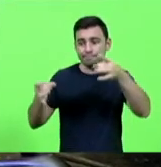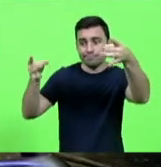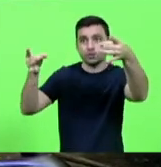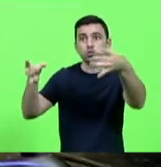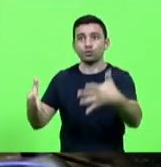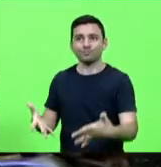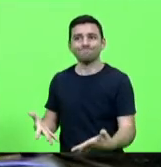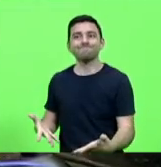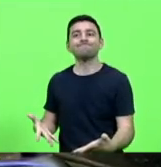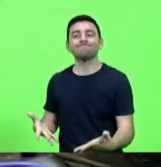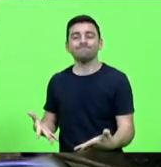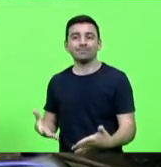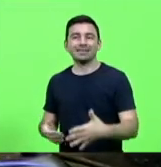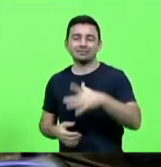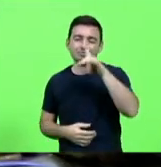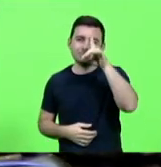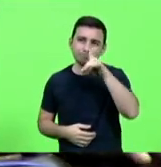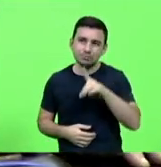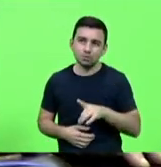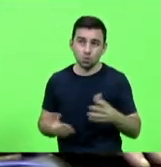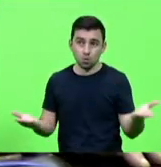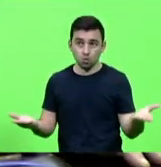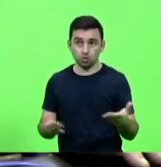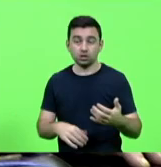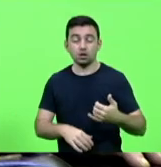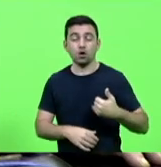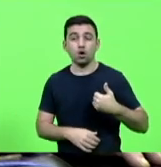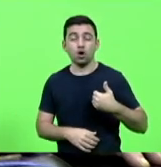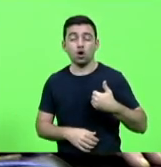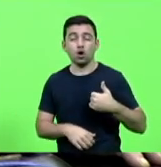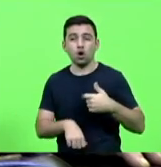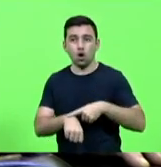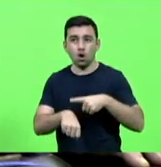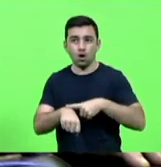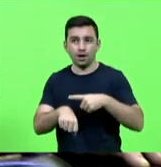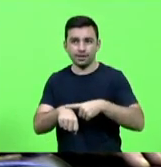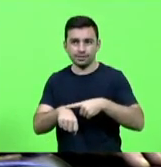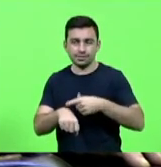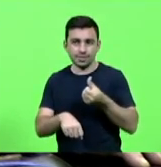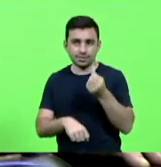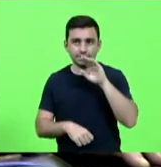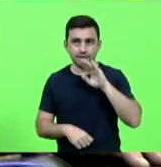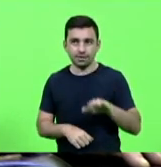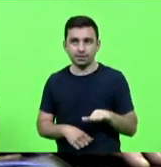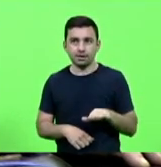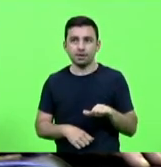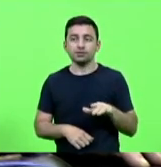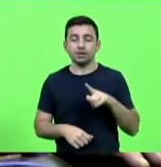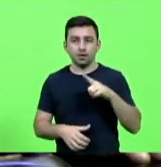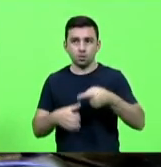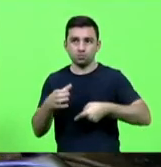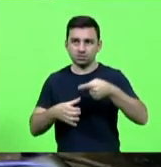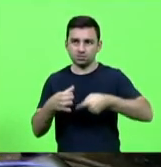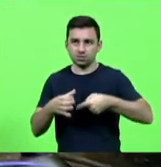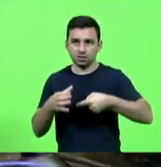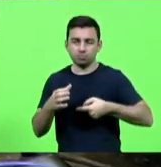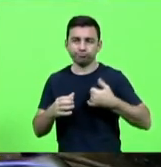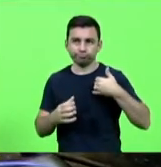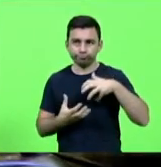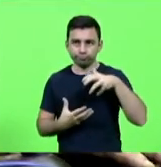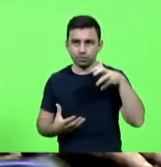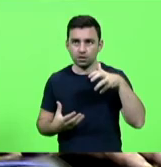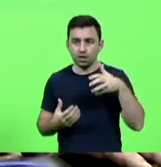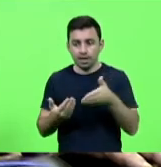depressão então hoje às 18 horas nós teremos na comissão do idoso uma reunião